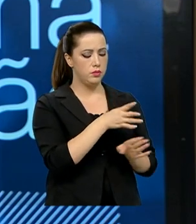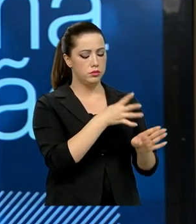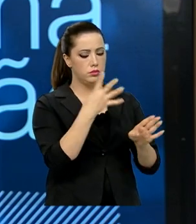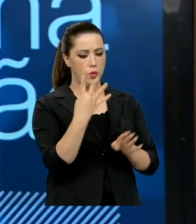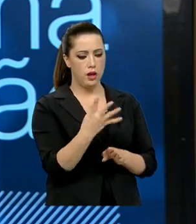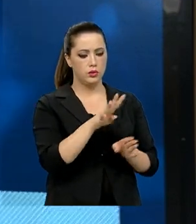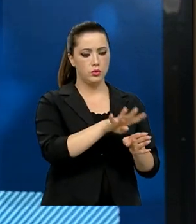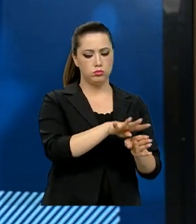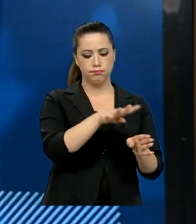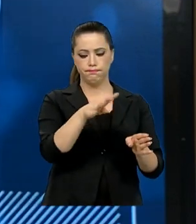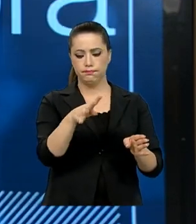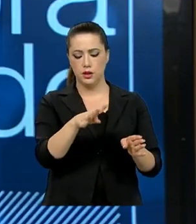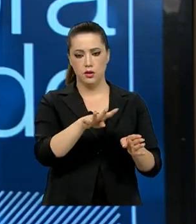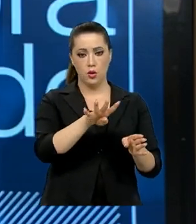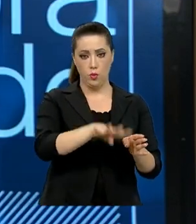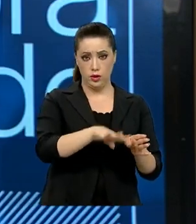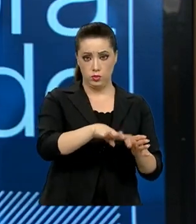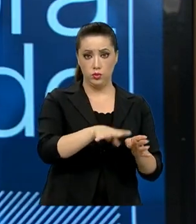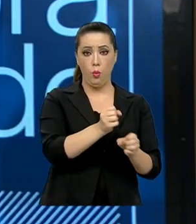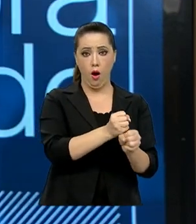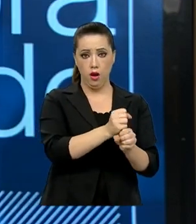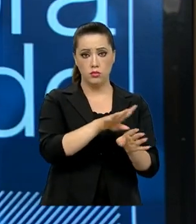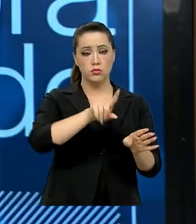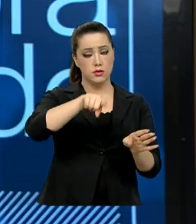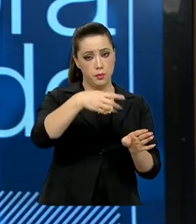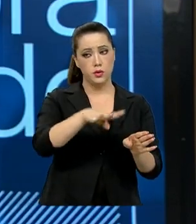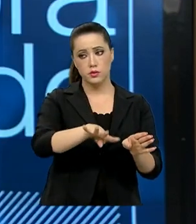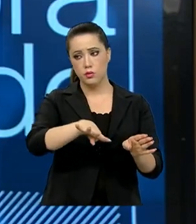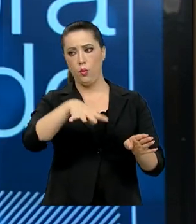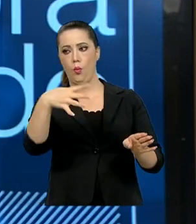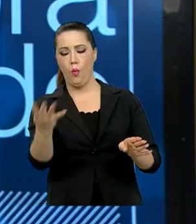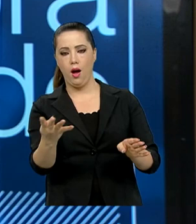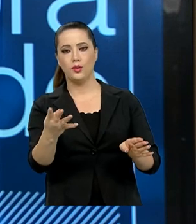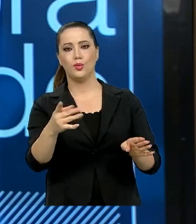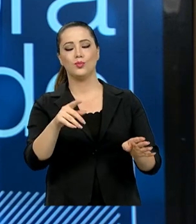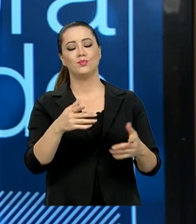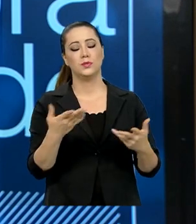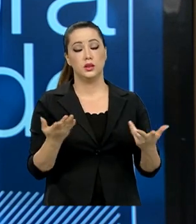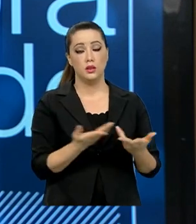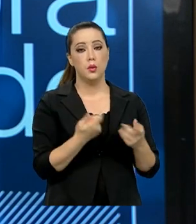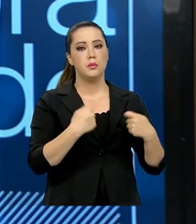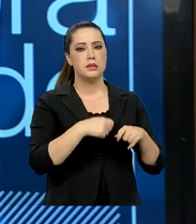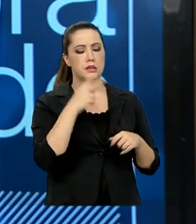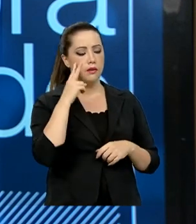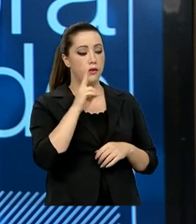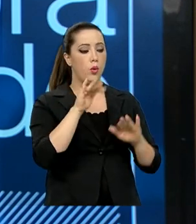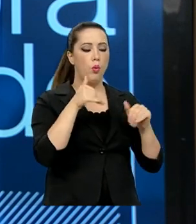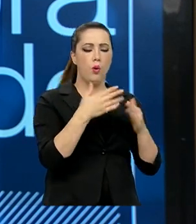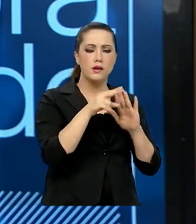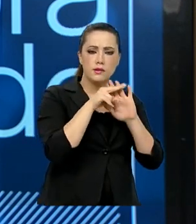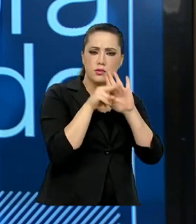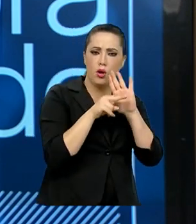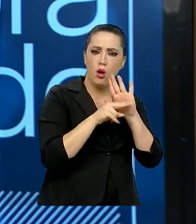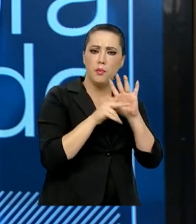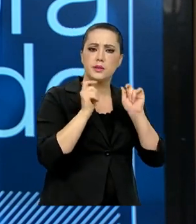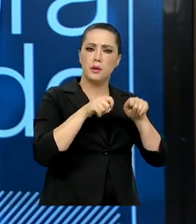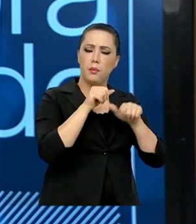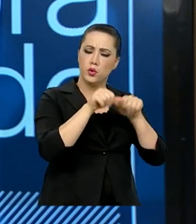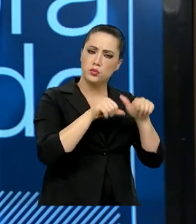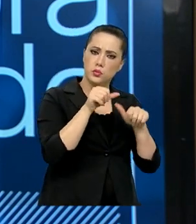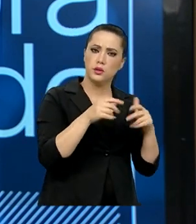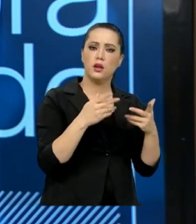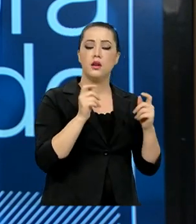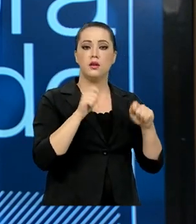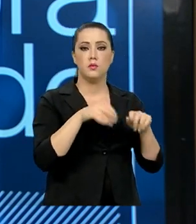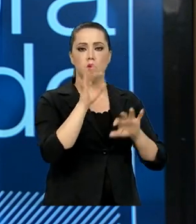devem ser perseguidos. E são as diretrizes que precisam ser estabelecidas. E essas diretrizes são estabelecidas nesse Plano